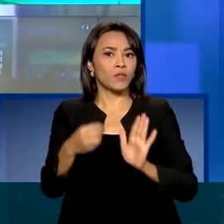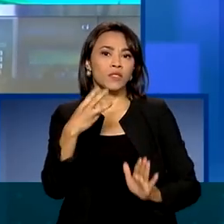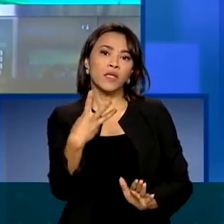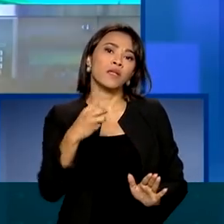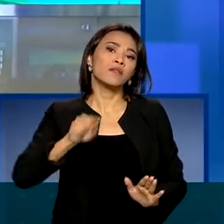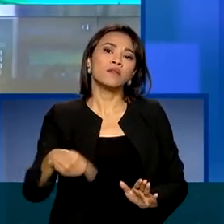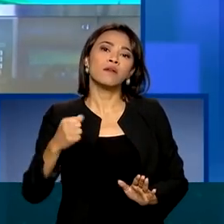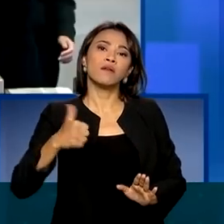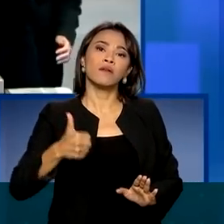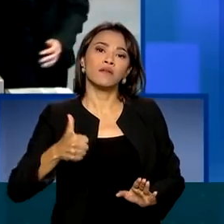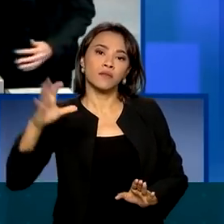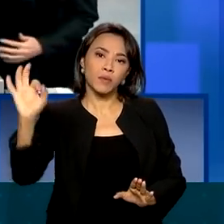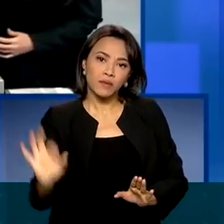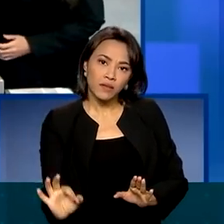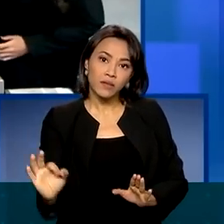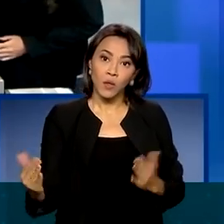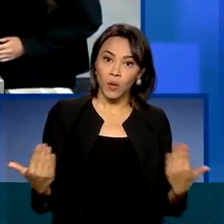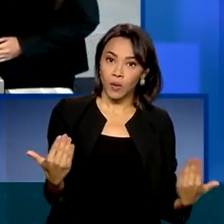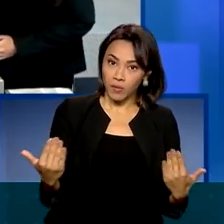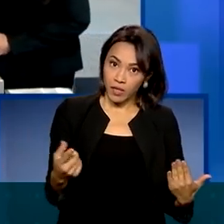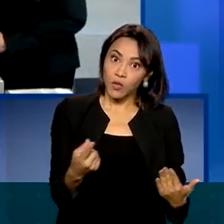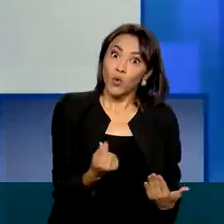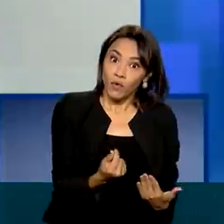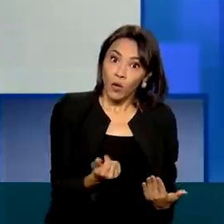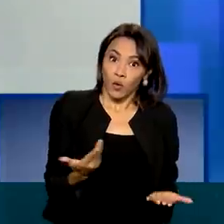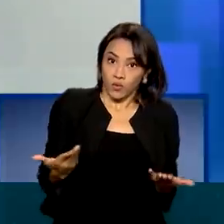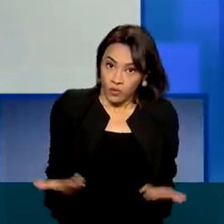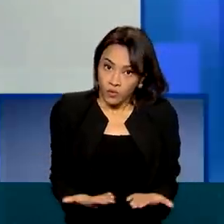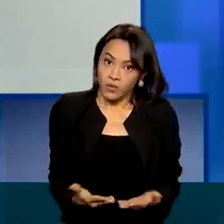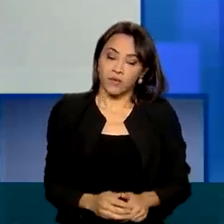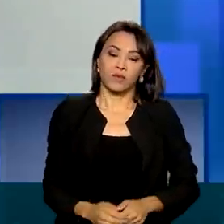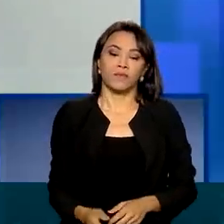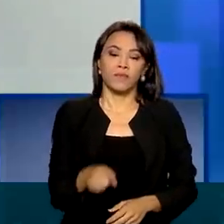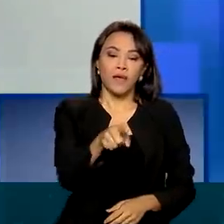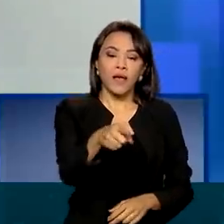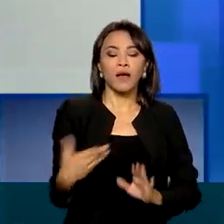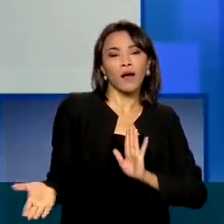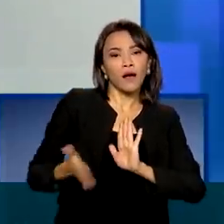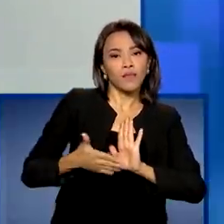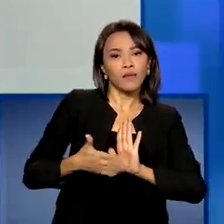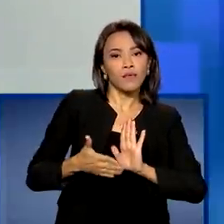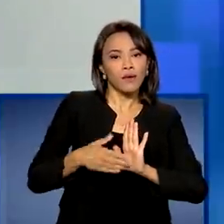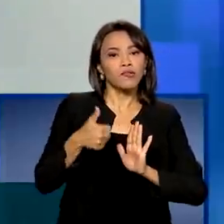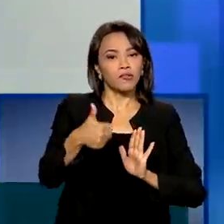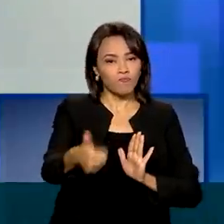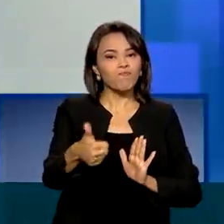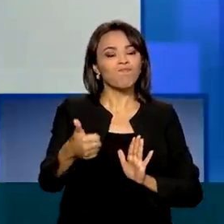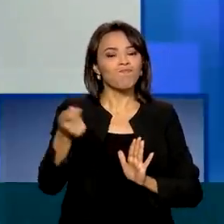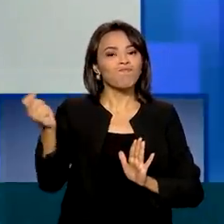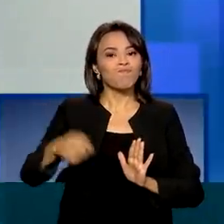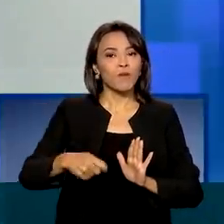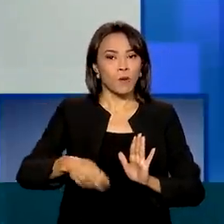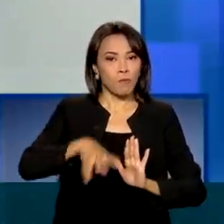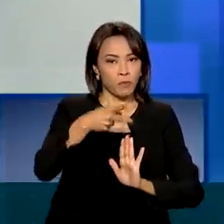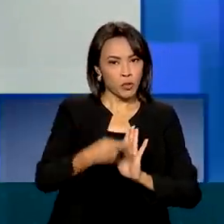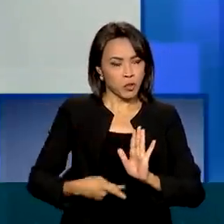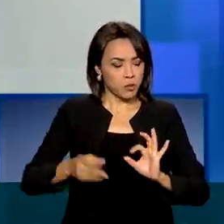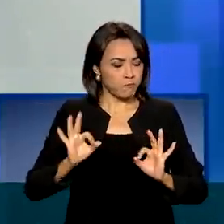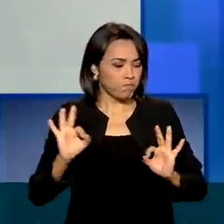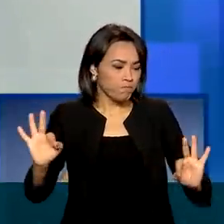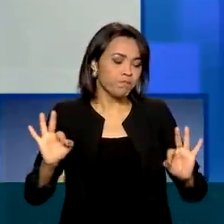,11% em relação ao valor atual. Estruturar uma proposta seria e viável para um projeto deste porte